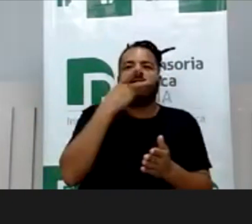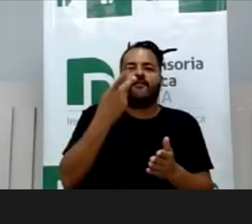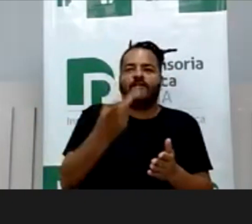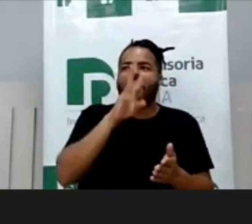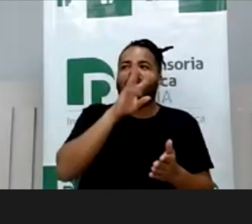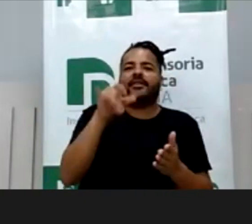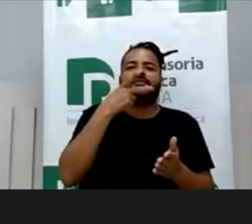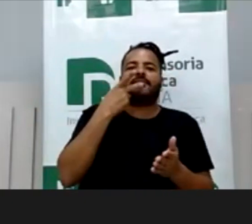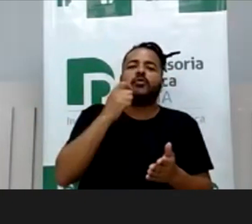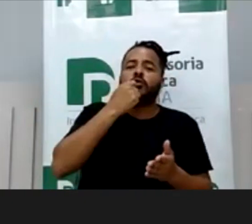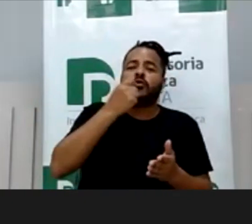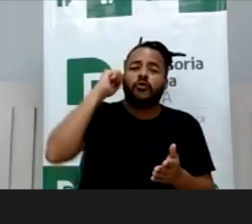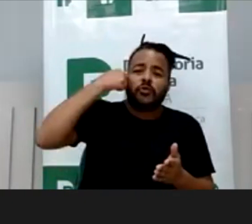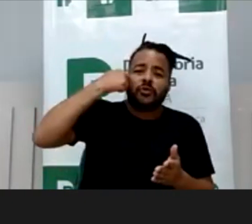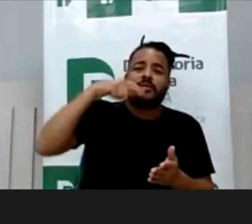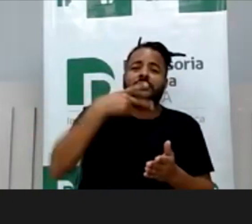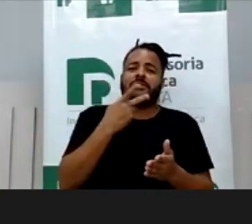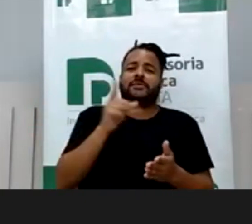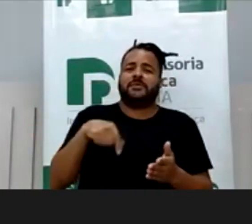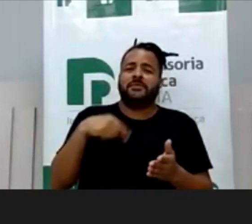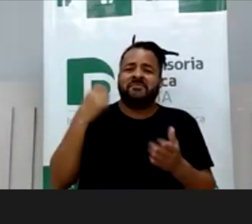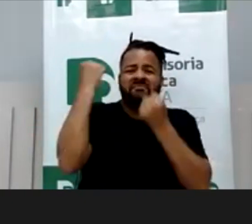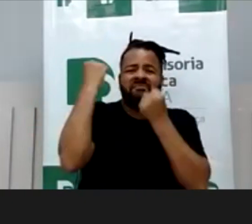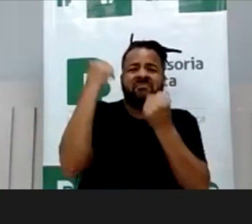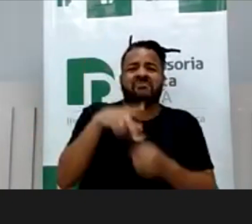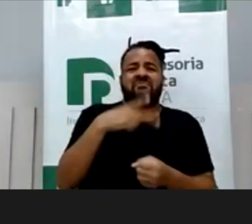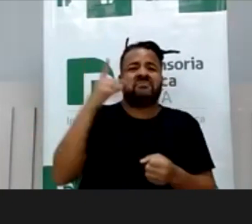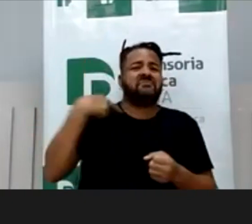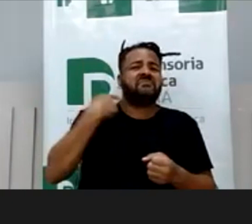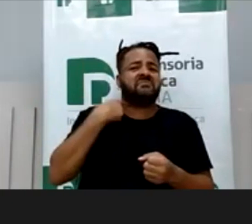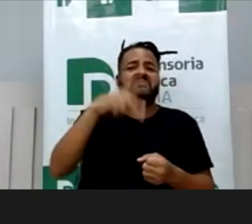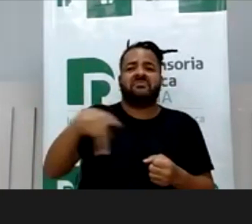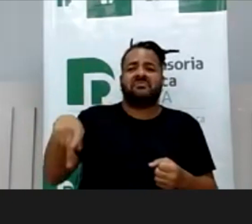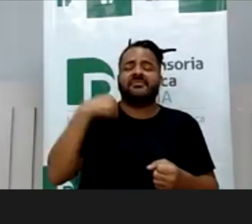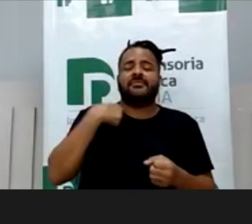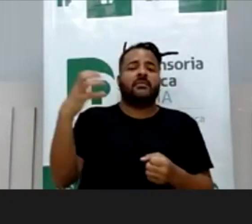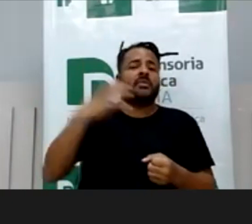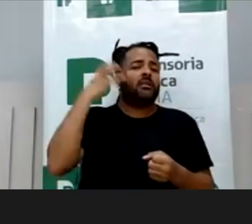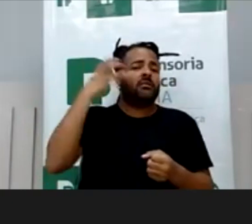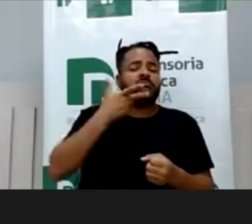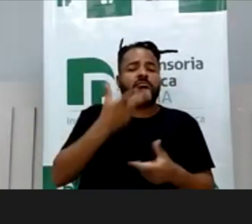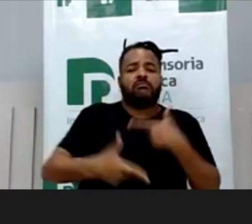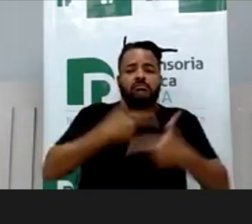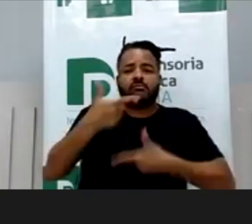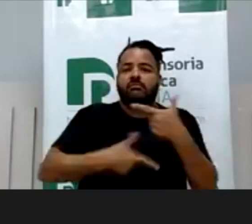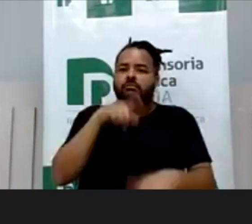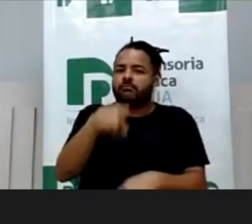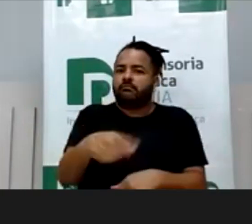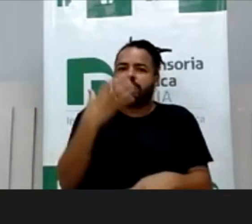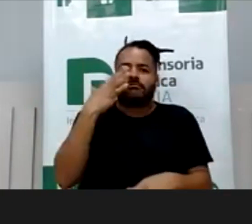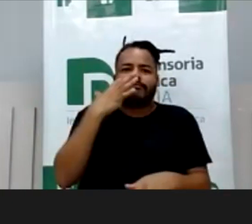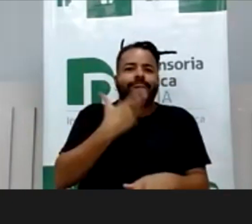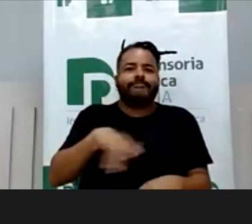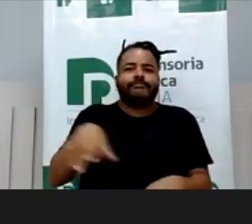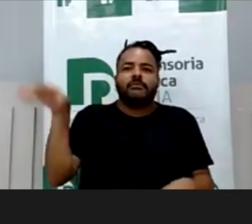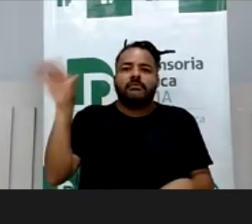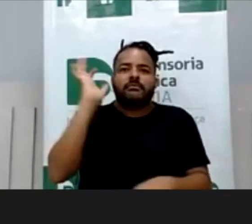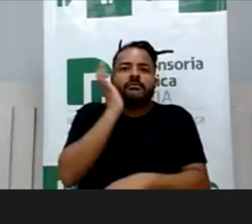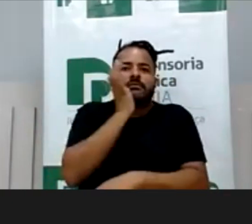negro, e um homem muito potente, advogado, professor, radialista, você não tem noção do que as crianças ficaram